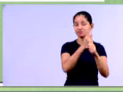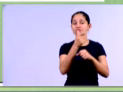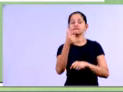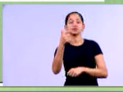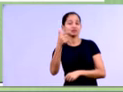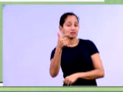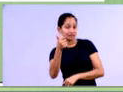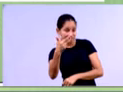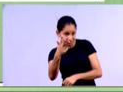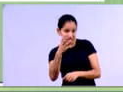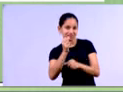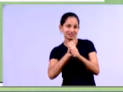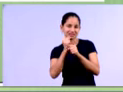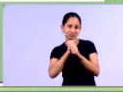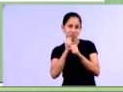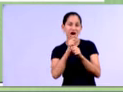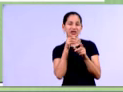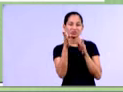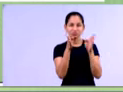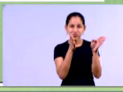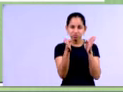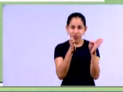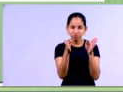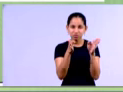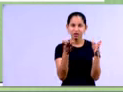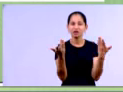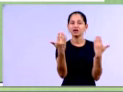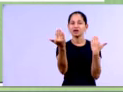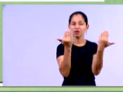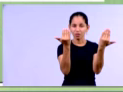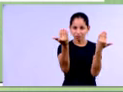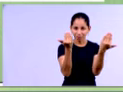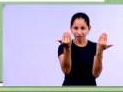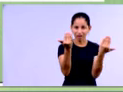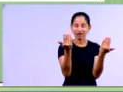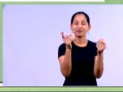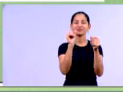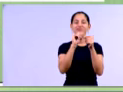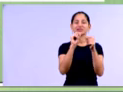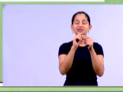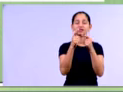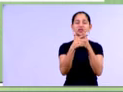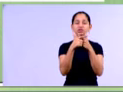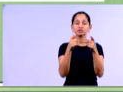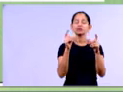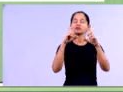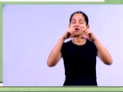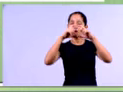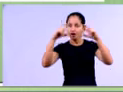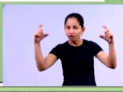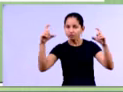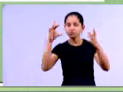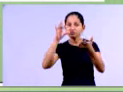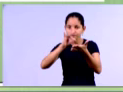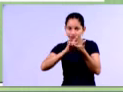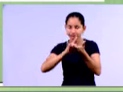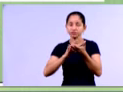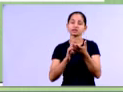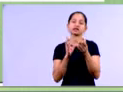se eu pegar o valor dessa despesa financeira de 2013, dividir pelo valor da despesa financeira em 2012,